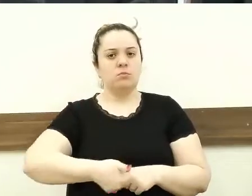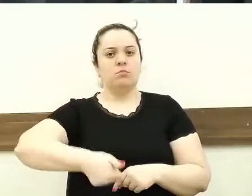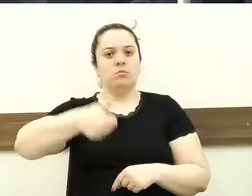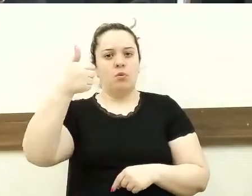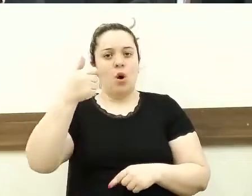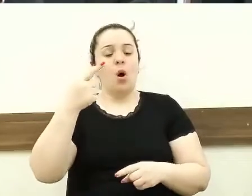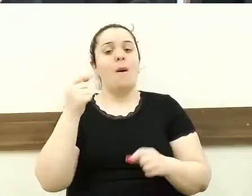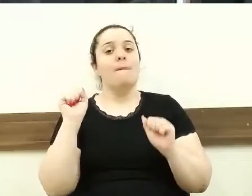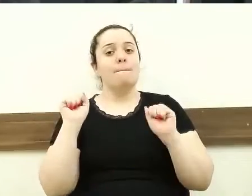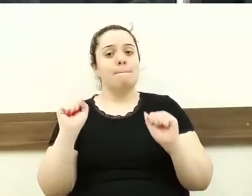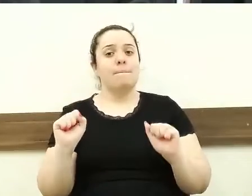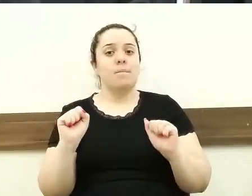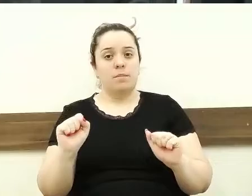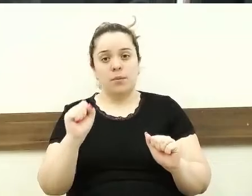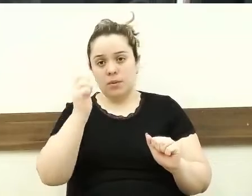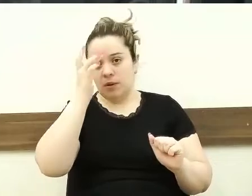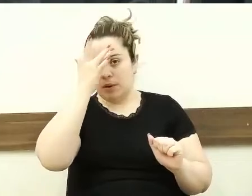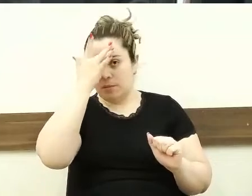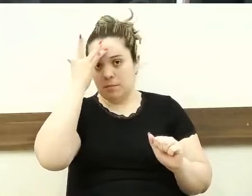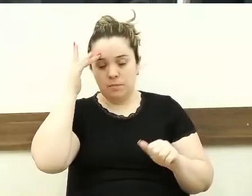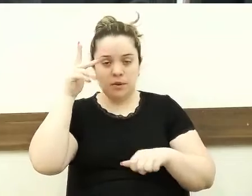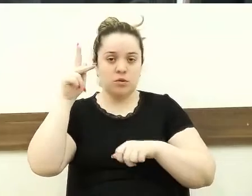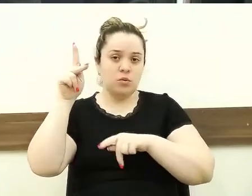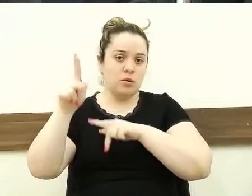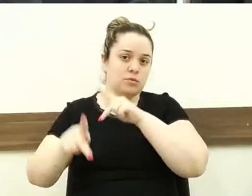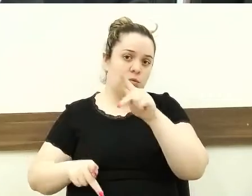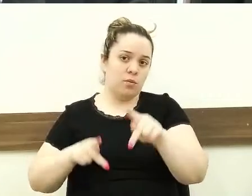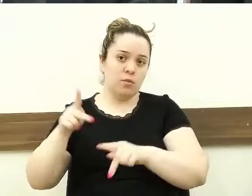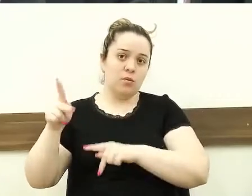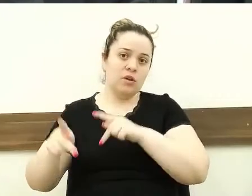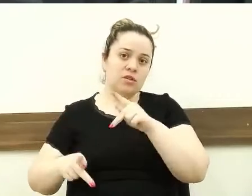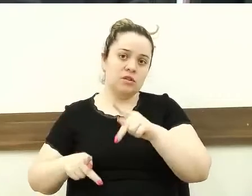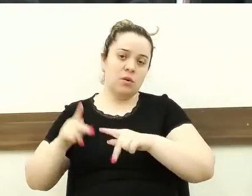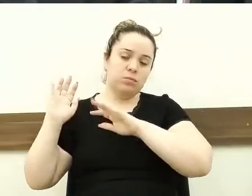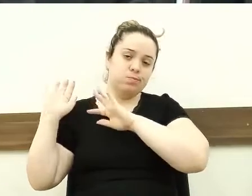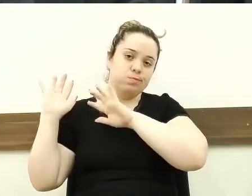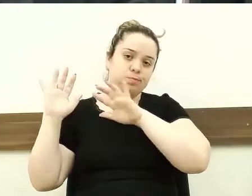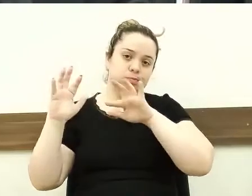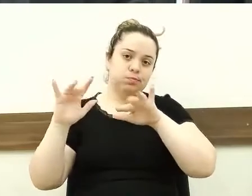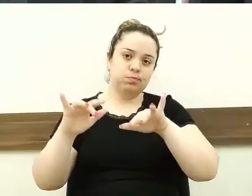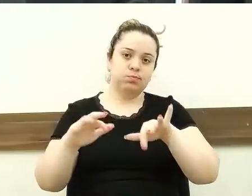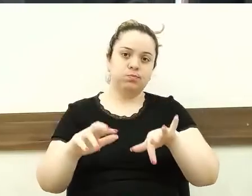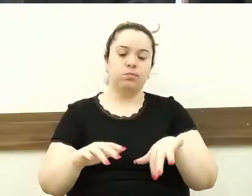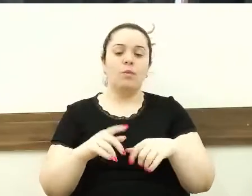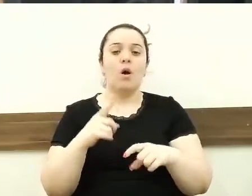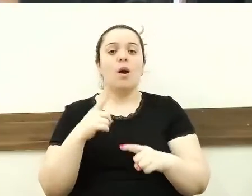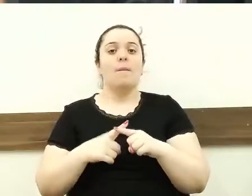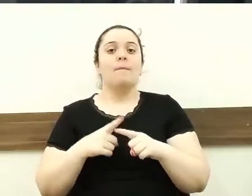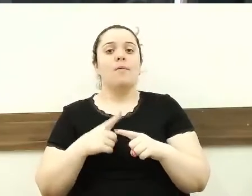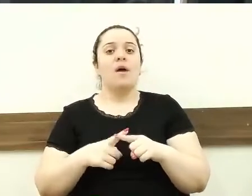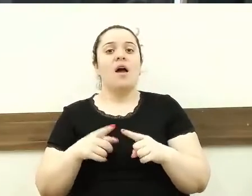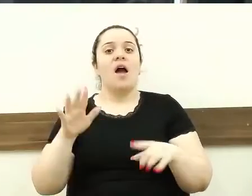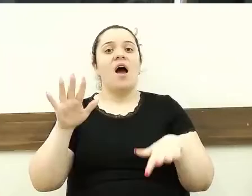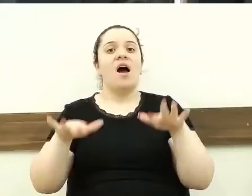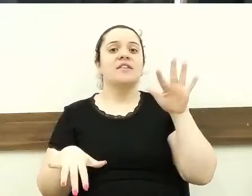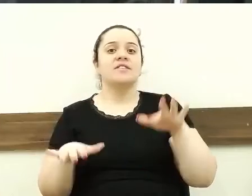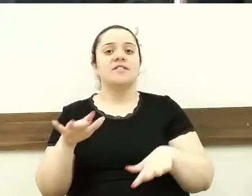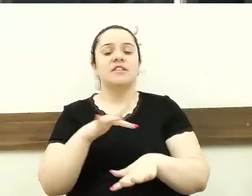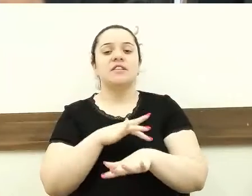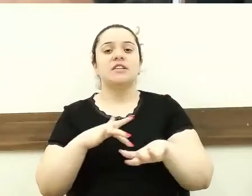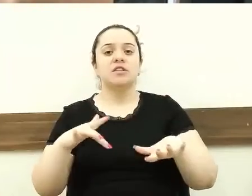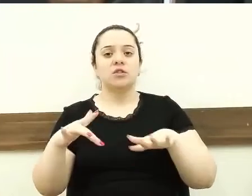trazer mais a população para dentro da Câmara, porque muitas vezes digo, as redes sociais ficam gravadas,